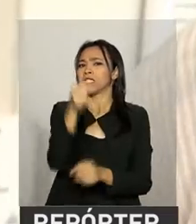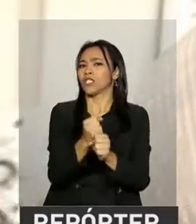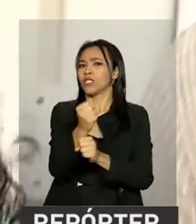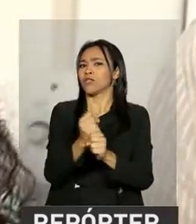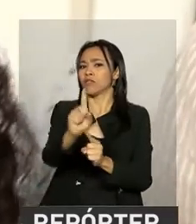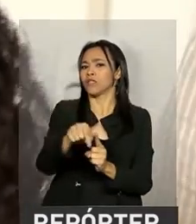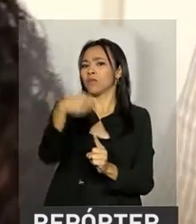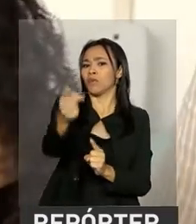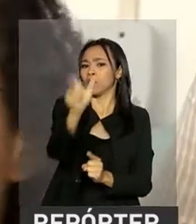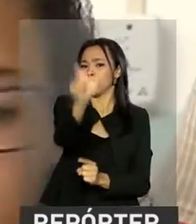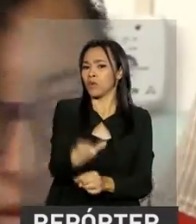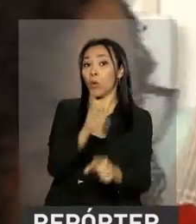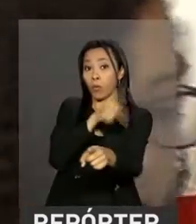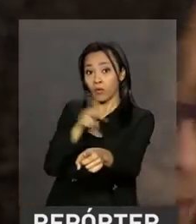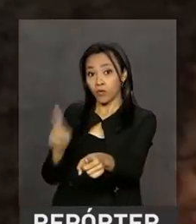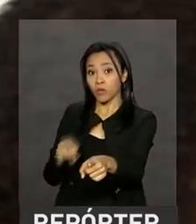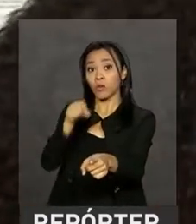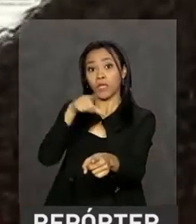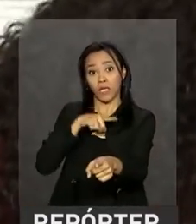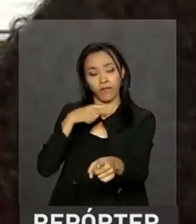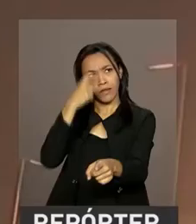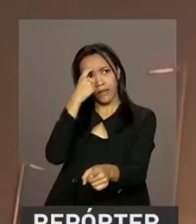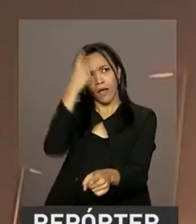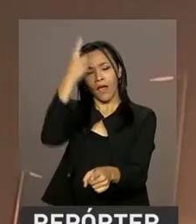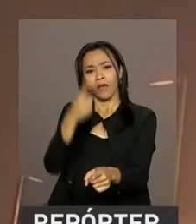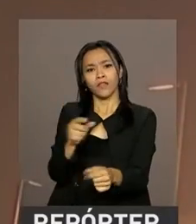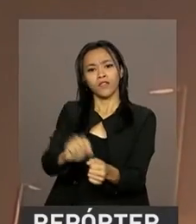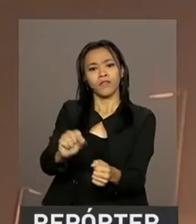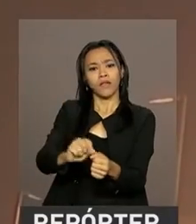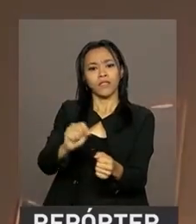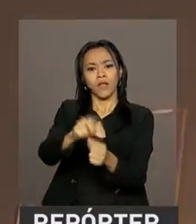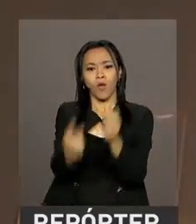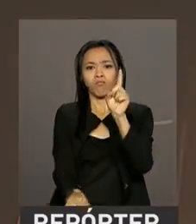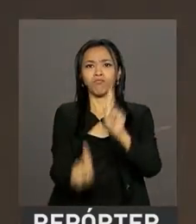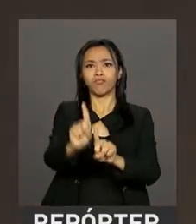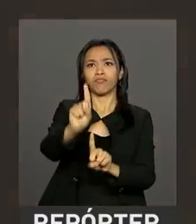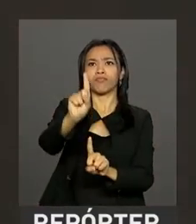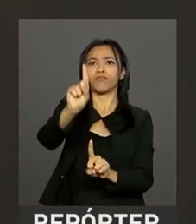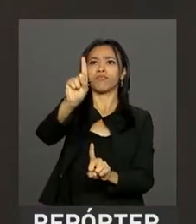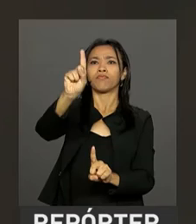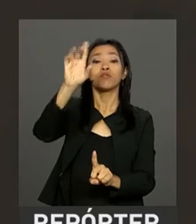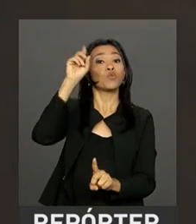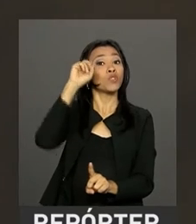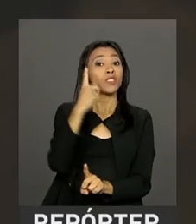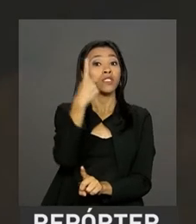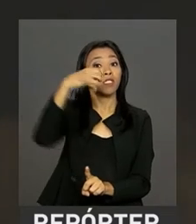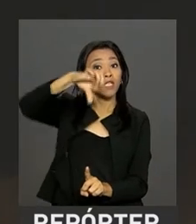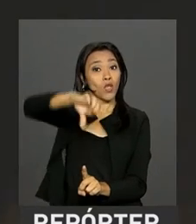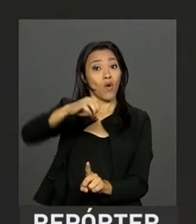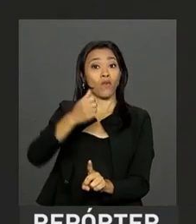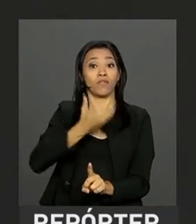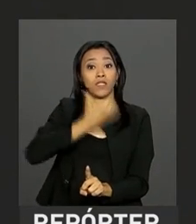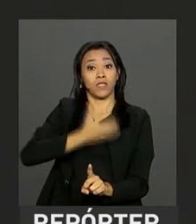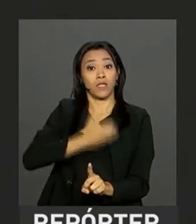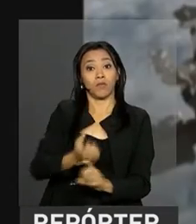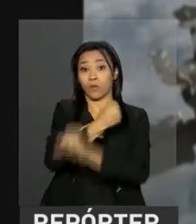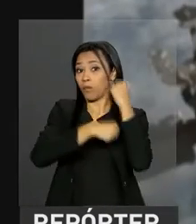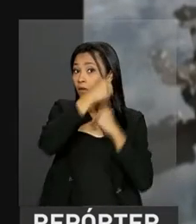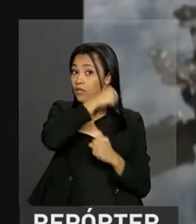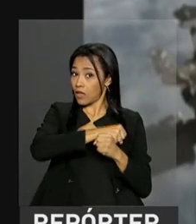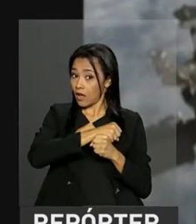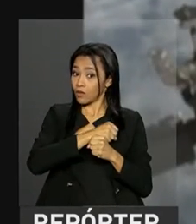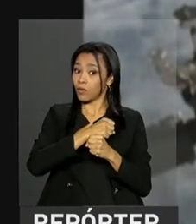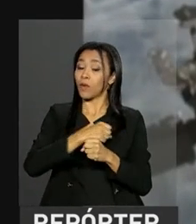professor Cândido ter a ideia de produzir um satélite, o equipamento foi lançado ao espaço no dia 19 de dezembro do ano passado. A